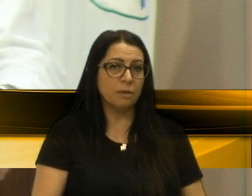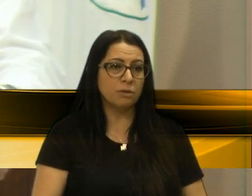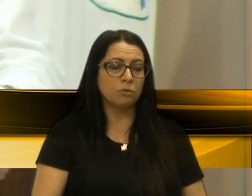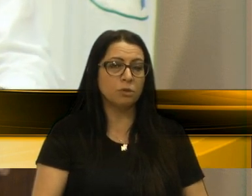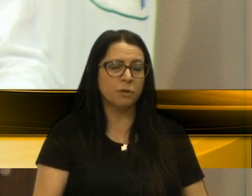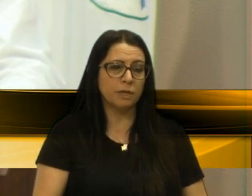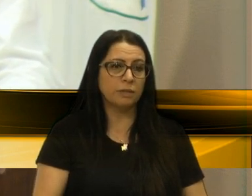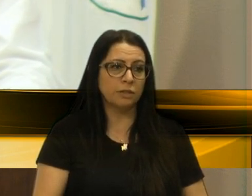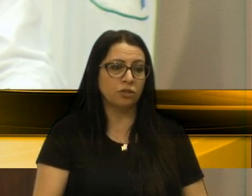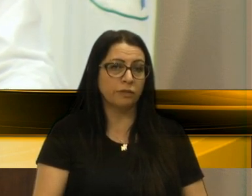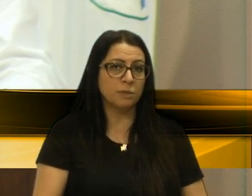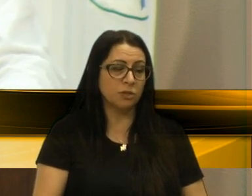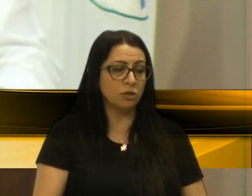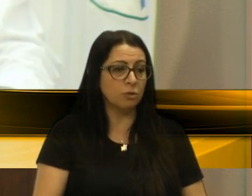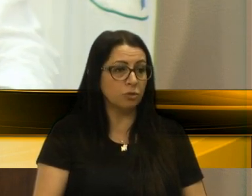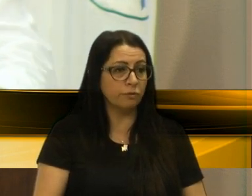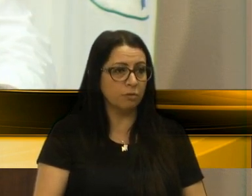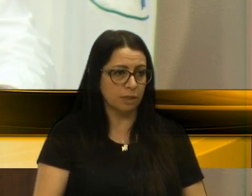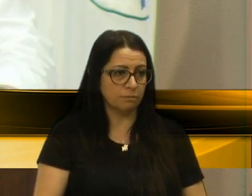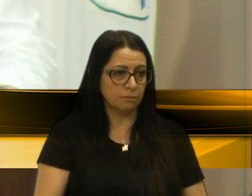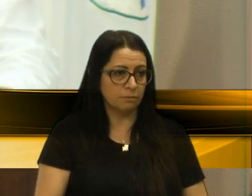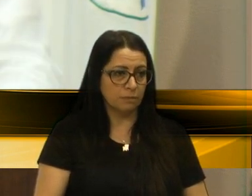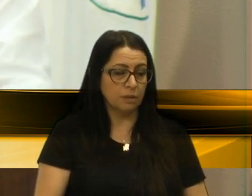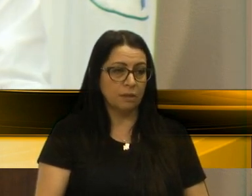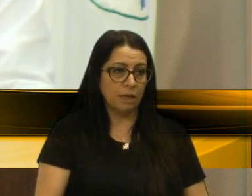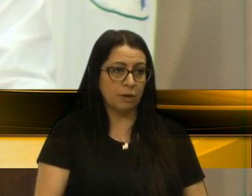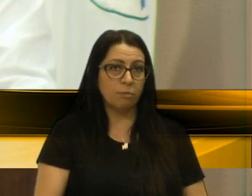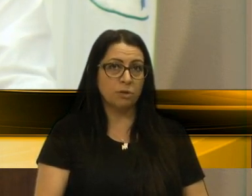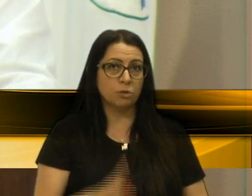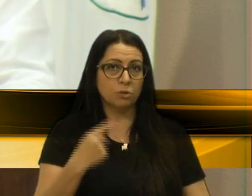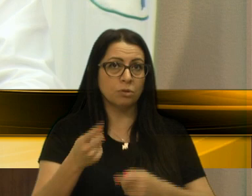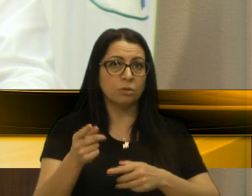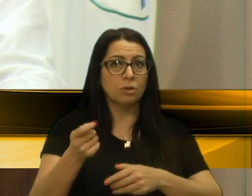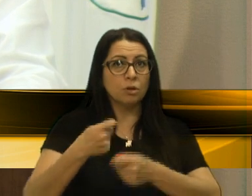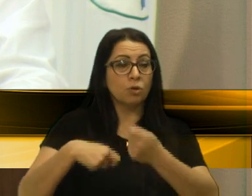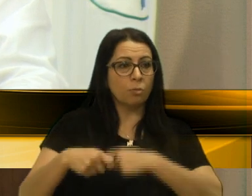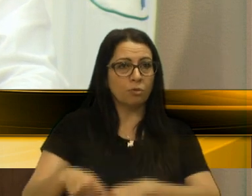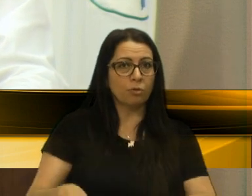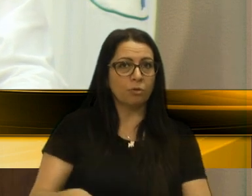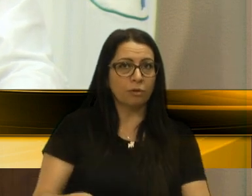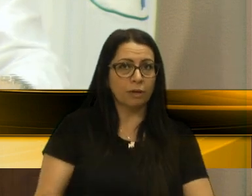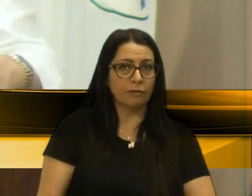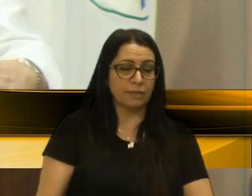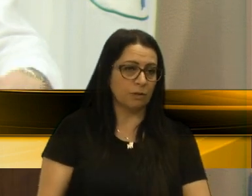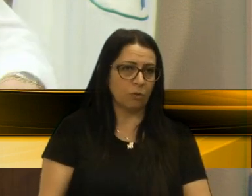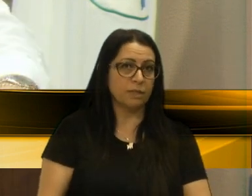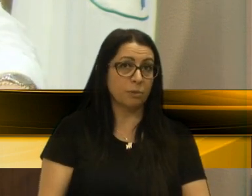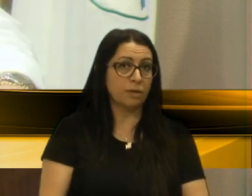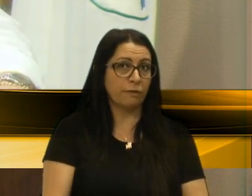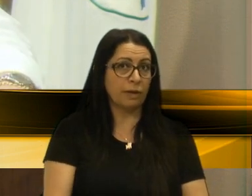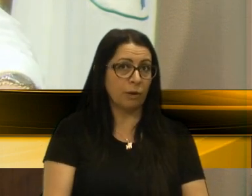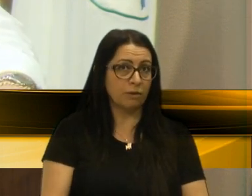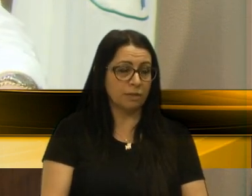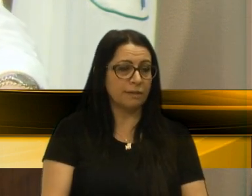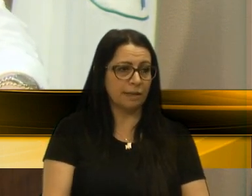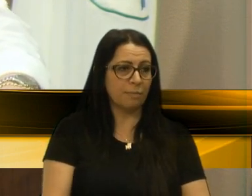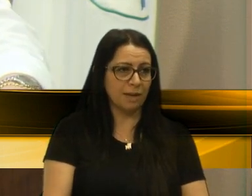do quadro de secretários titulares da atual administração, escolhidos por currículo.